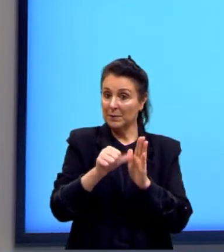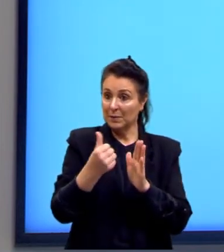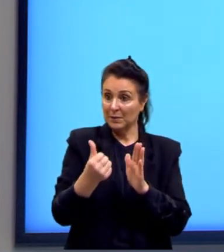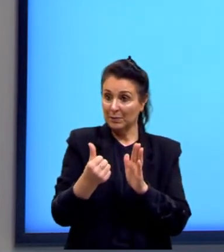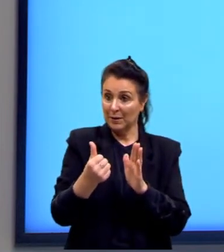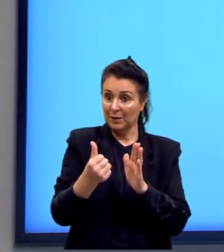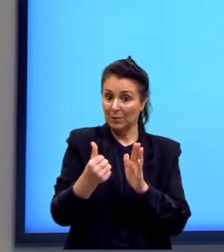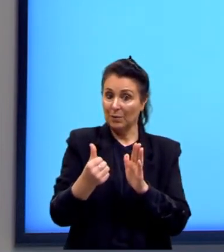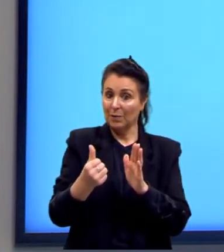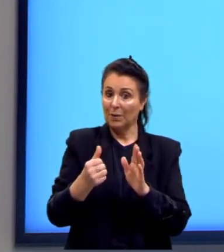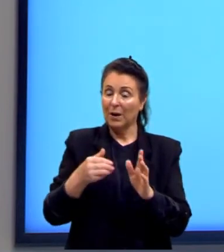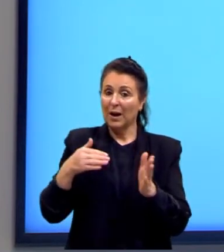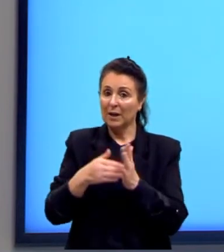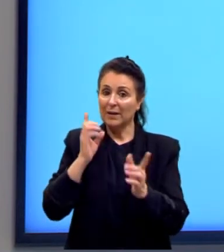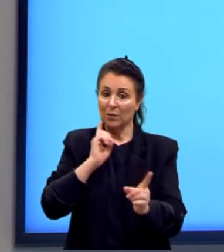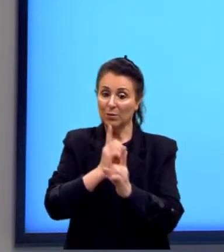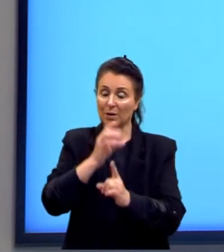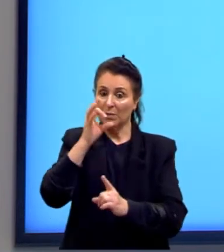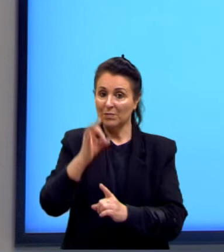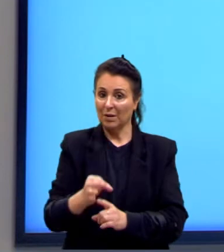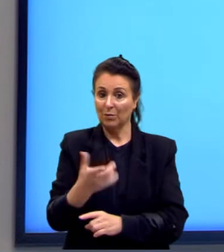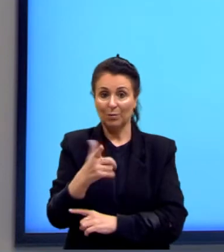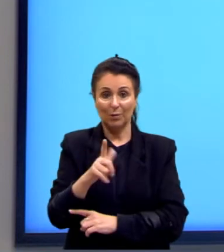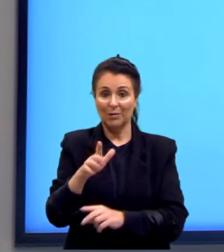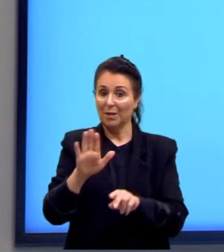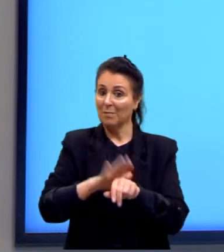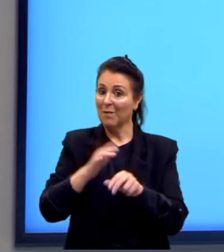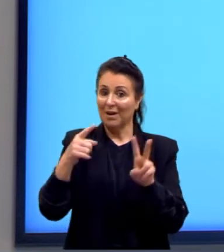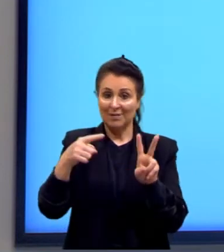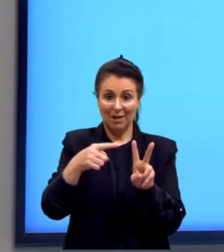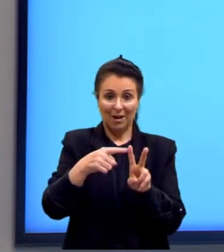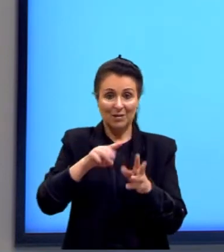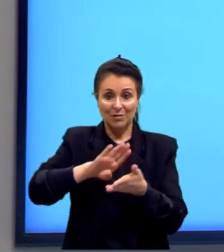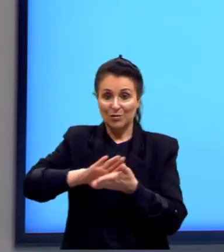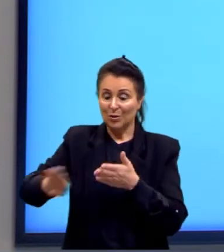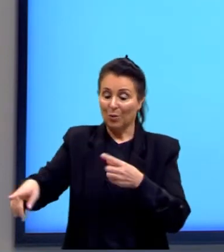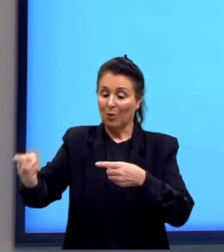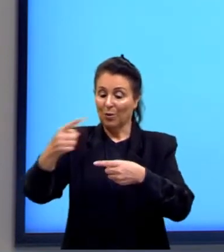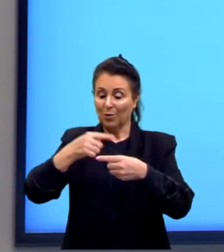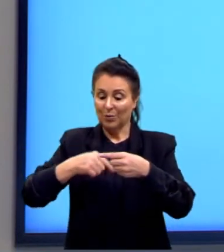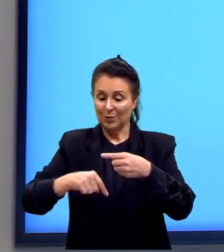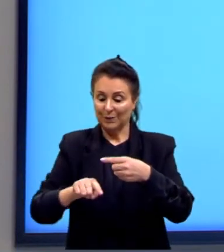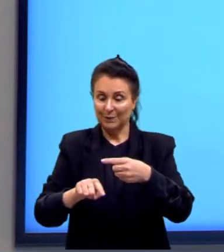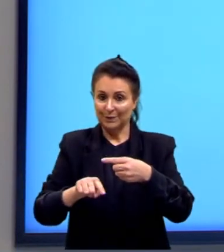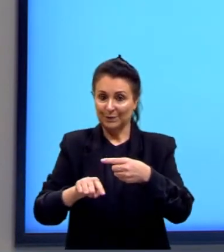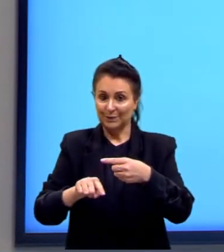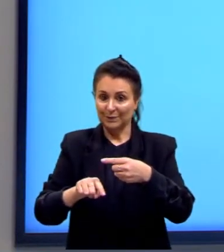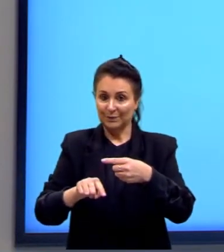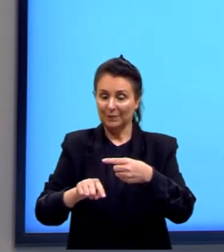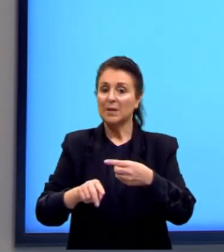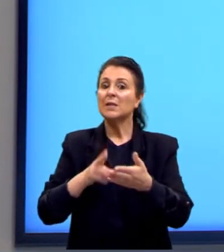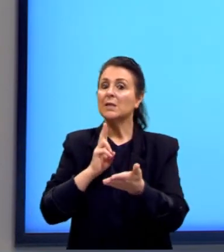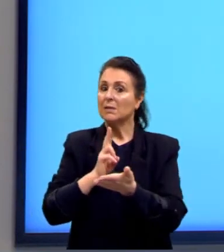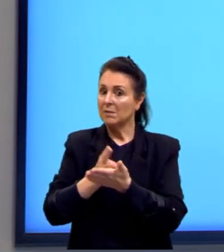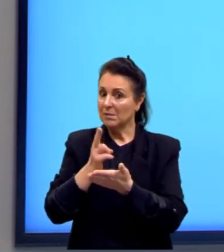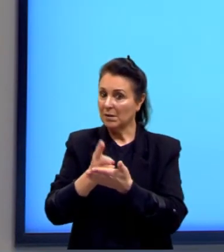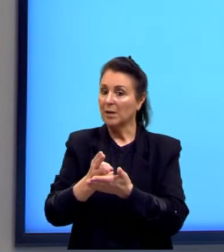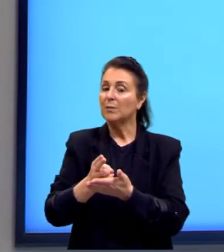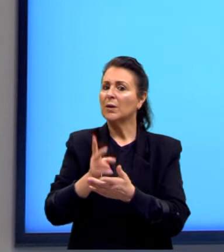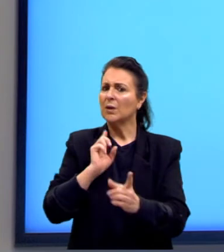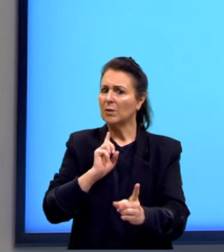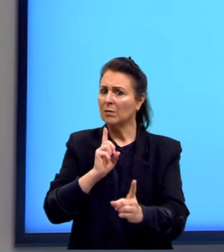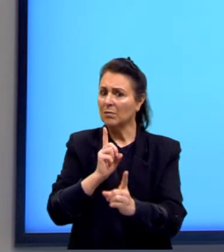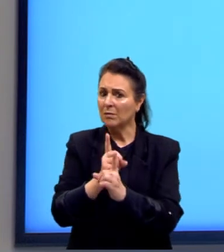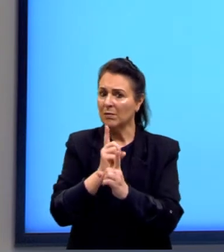este que chegamos agora, não temos mais a raiz no denominador. Então, sempre que vocês chegarem em um